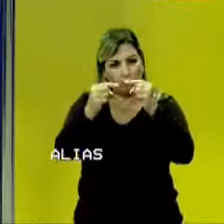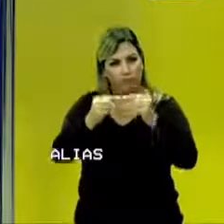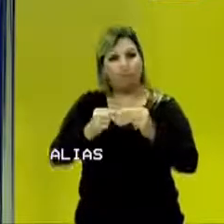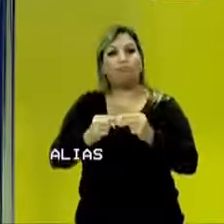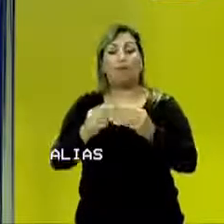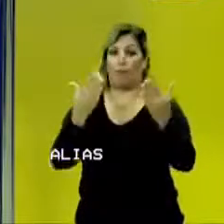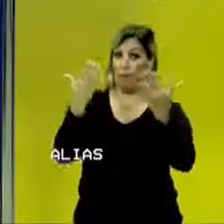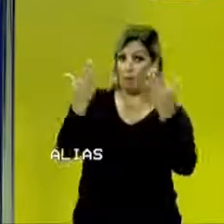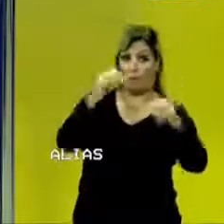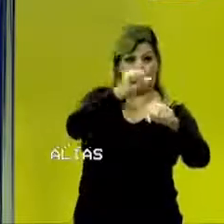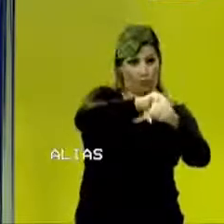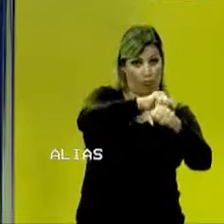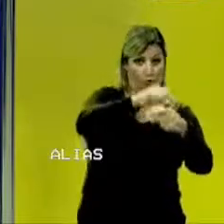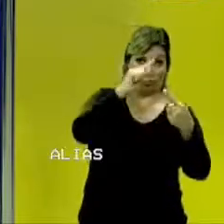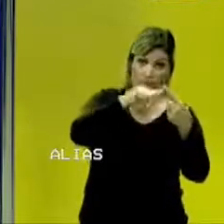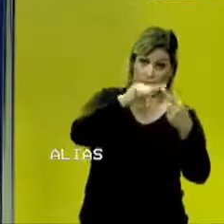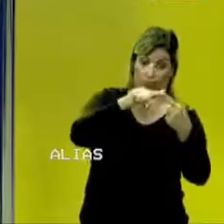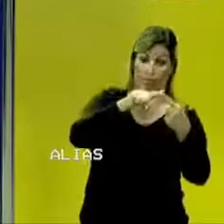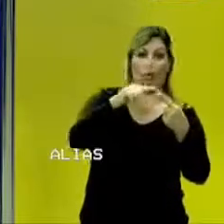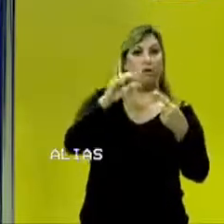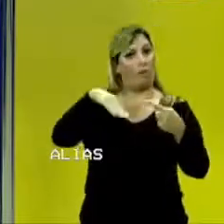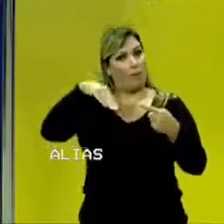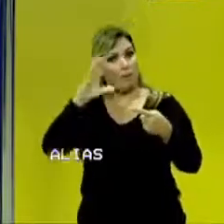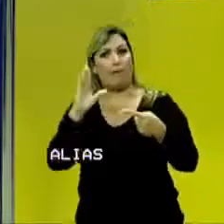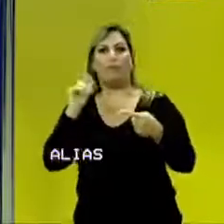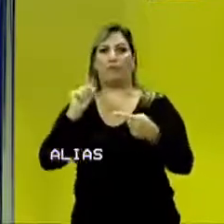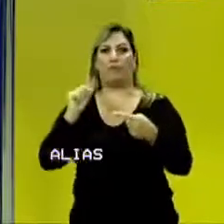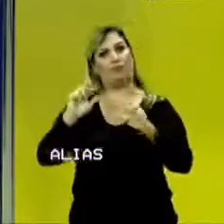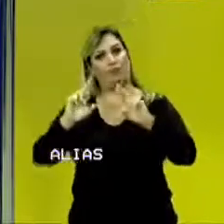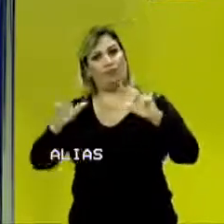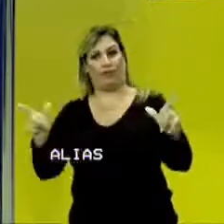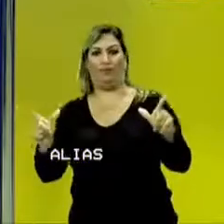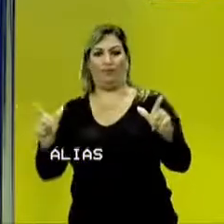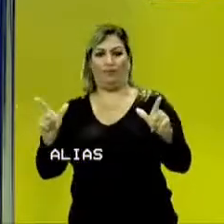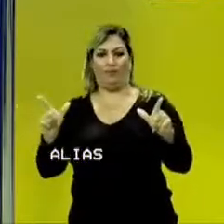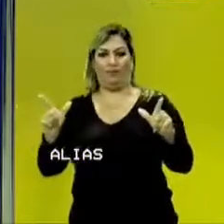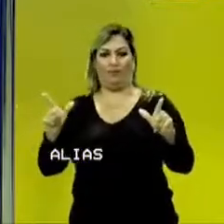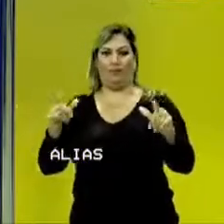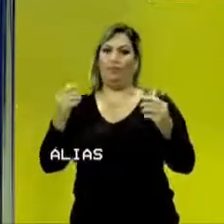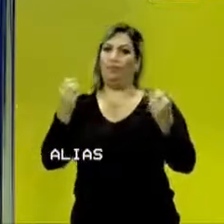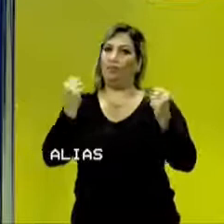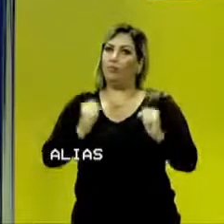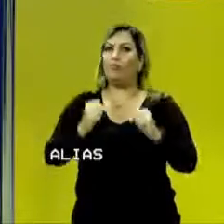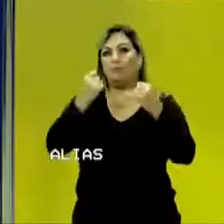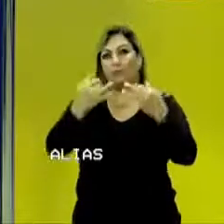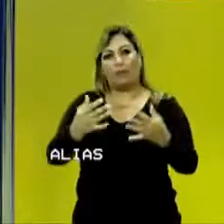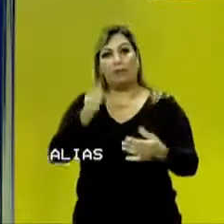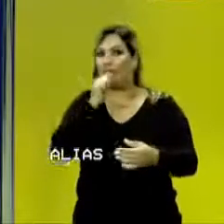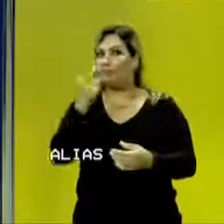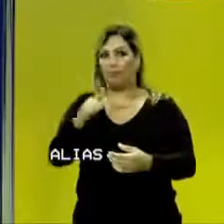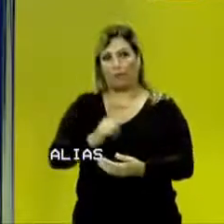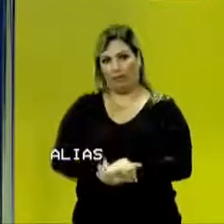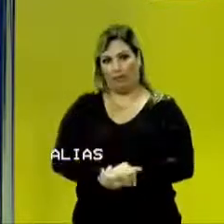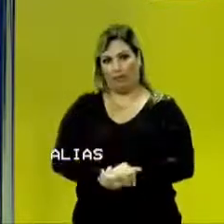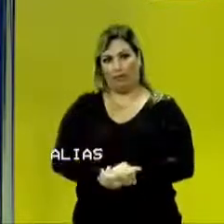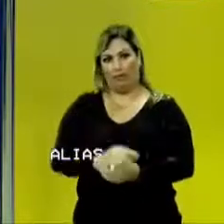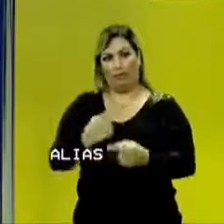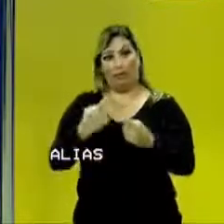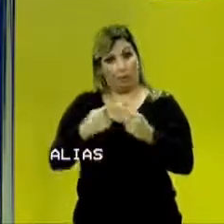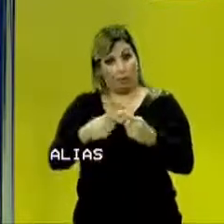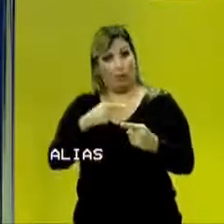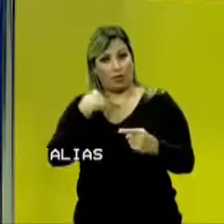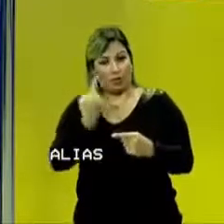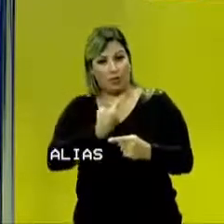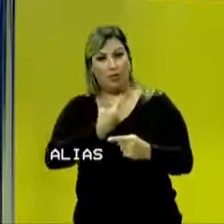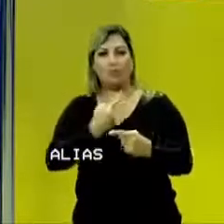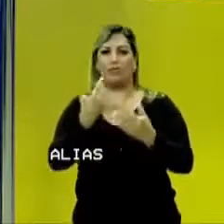comparação com o sólido, já é muito mais o quê? Muito mais tumultuado, praticamente, podemos dizer assim, inexistente. Daí o porquê? Então